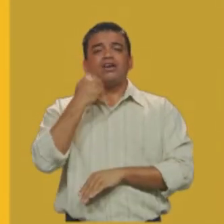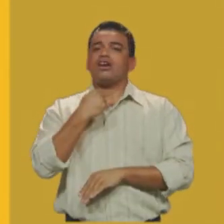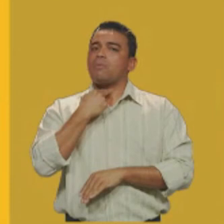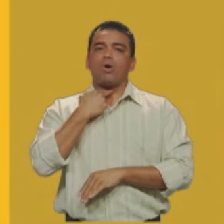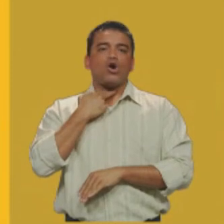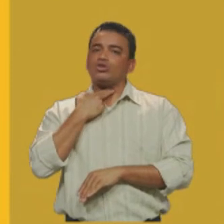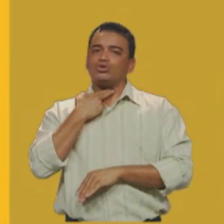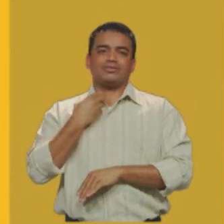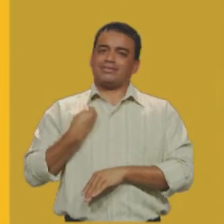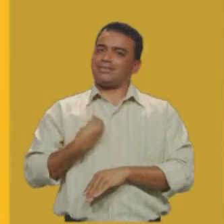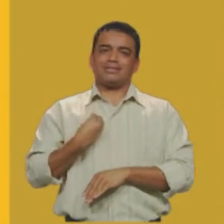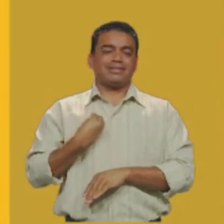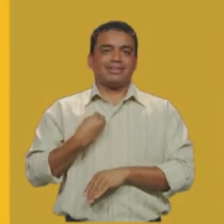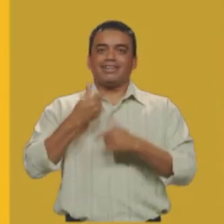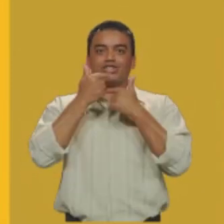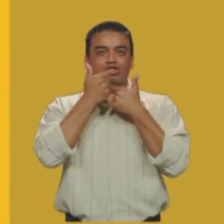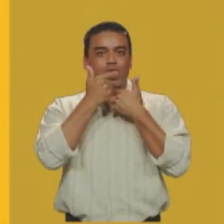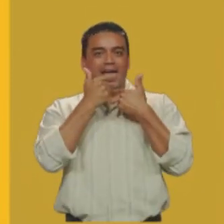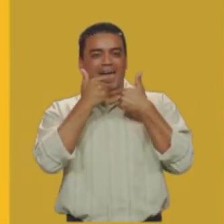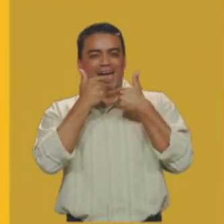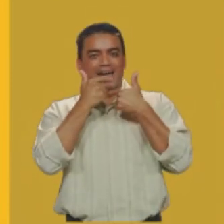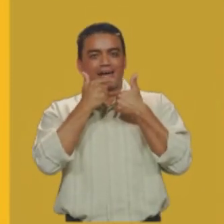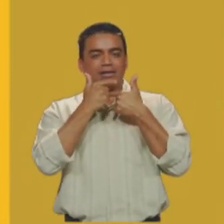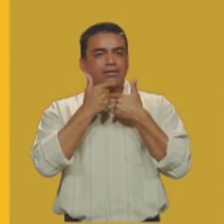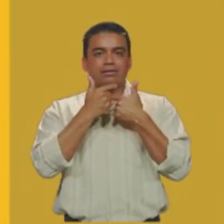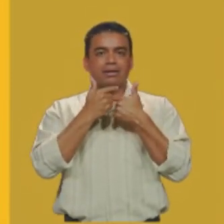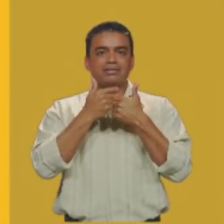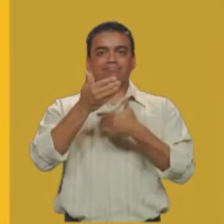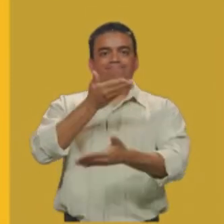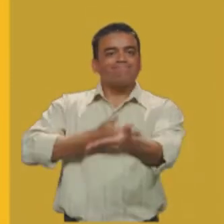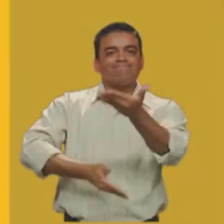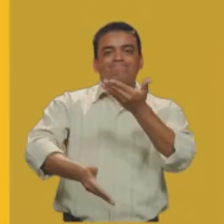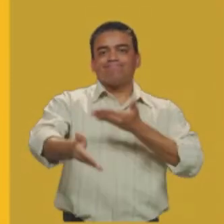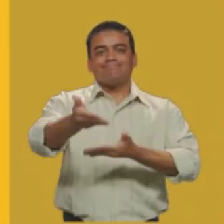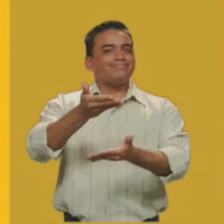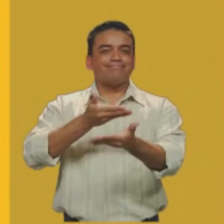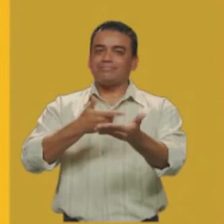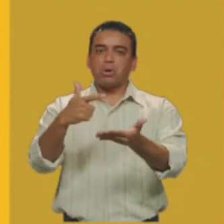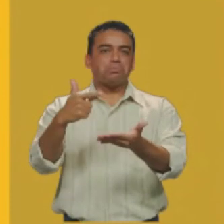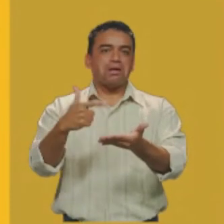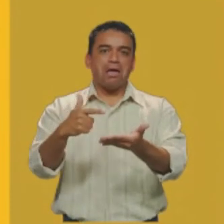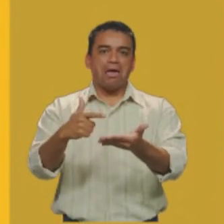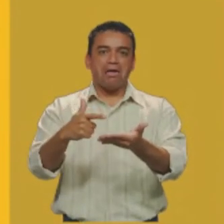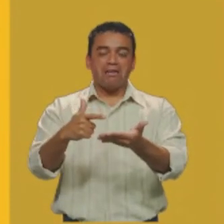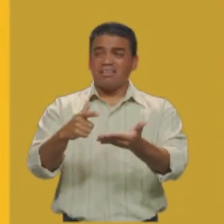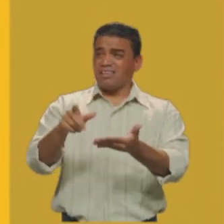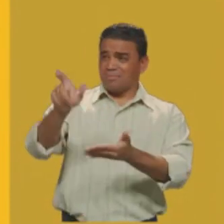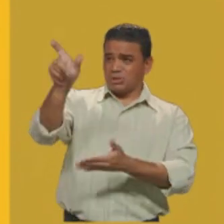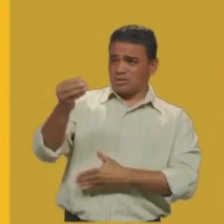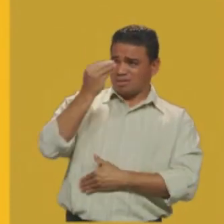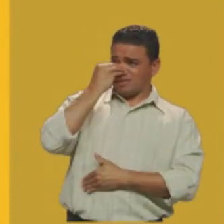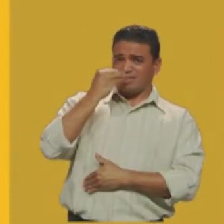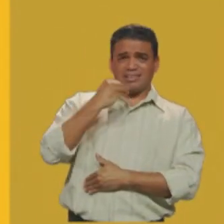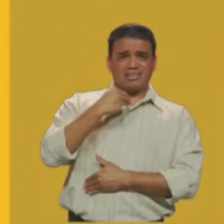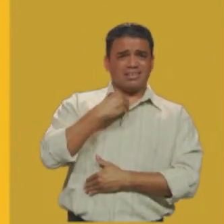ir. A sorrir para as pessoas sem receber um sorriso de volta. A ser ignorado quando